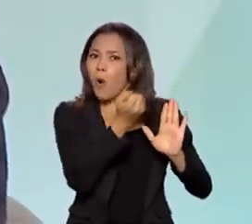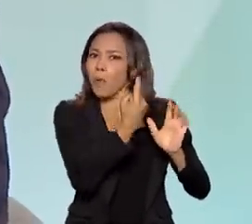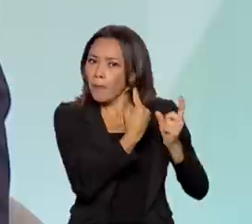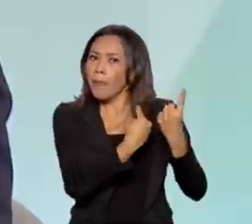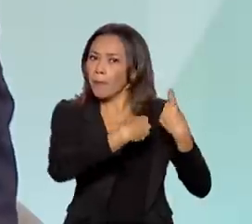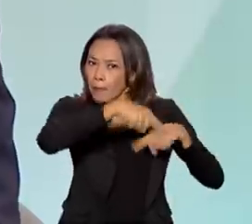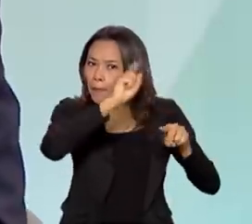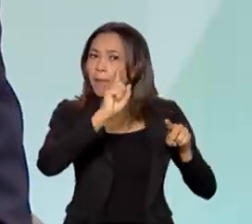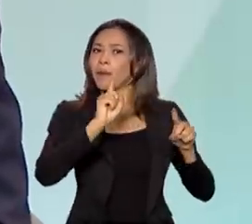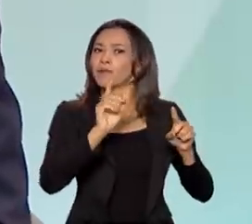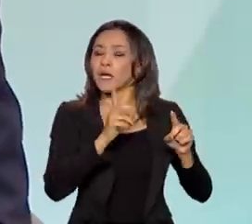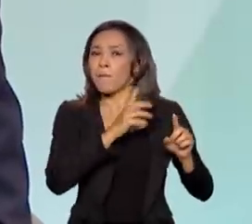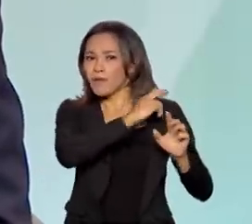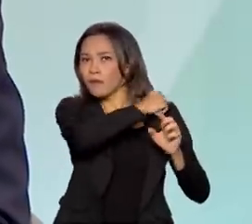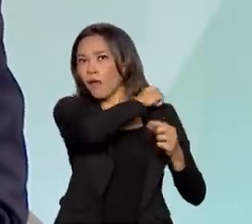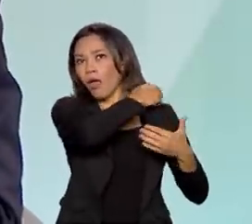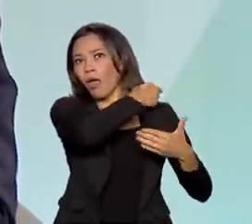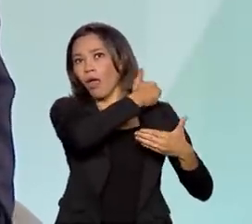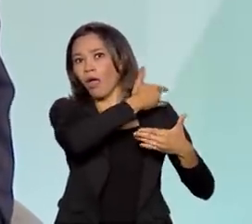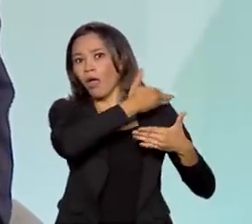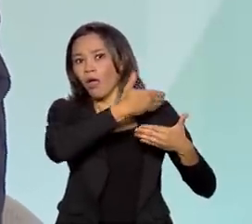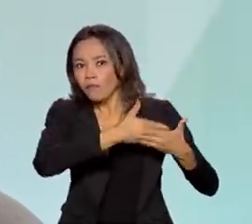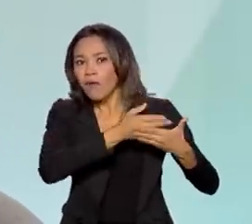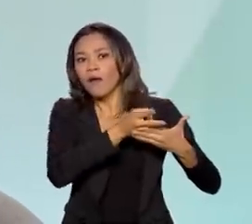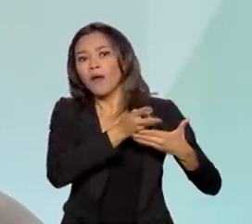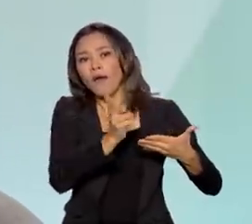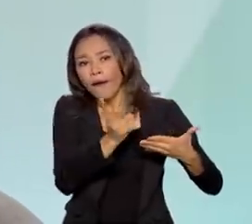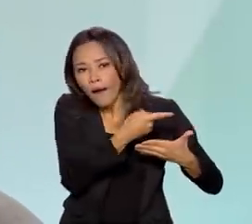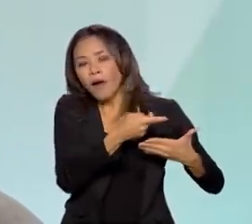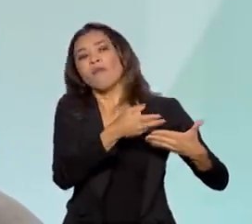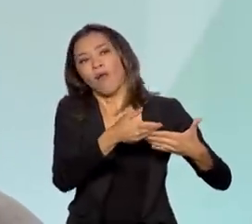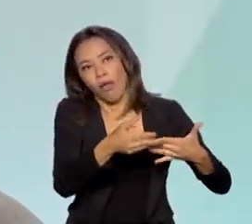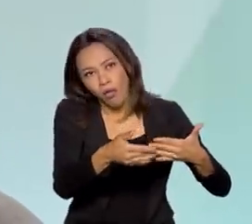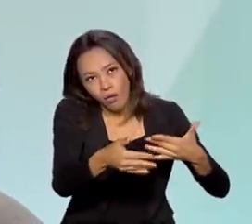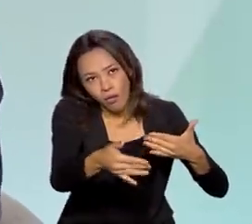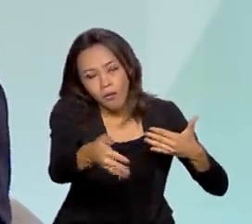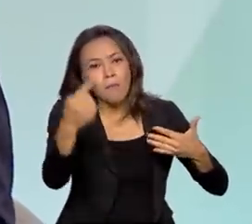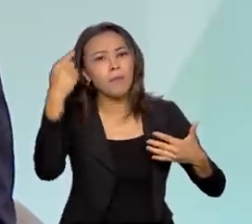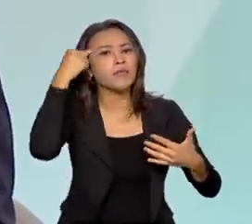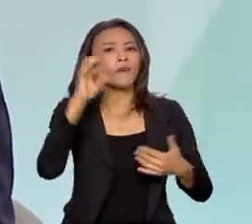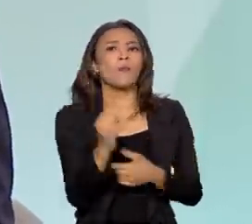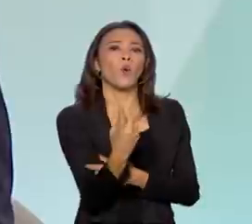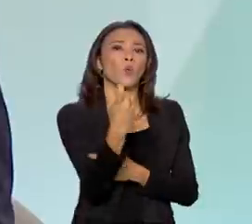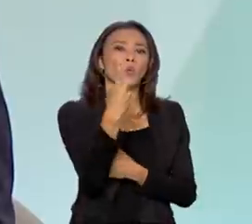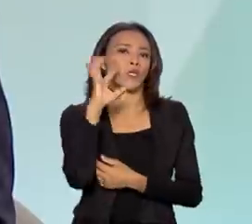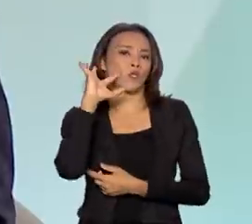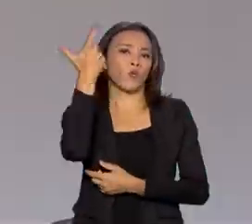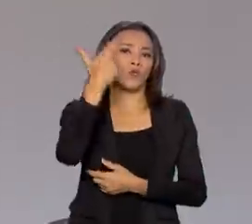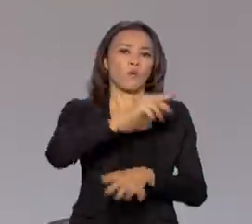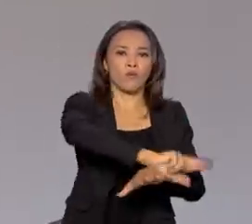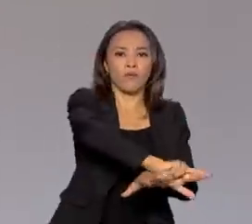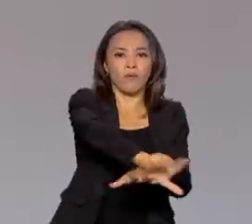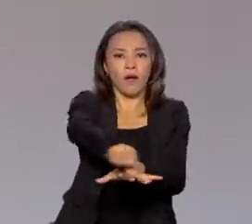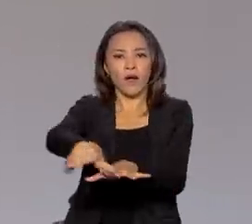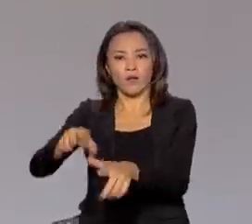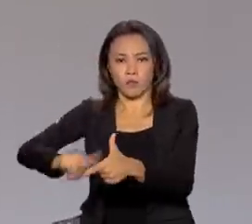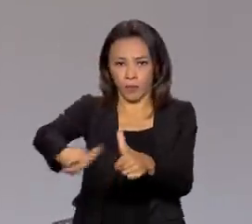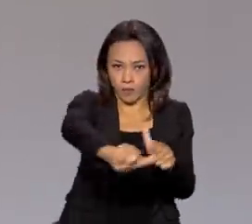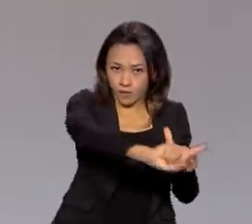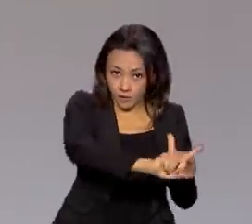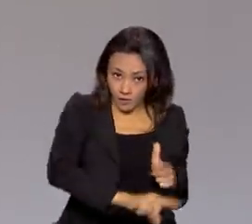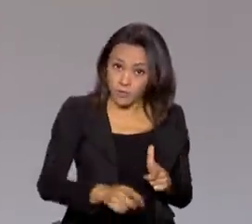não podemos incorrer no mesmo erro de pensar uma única solução para problemas diversos. Que seria a produção